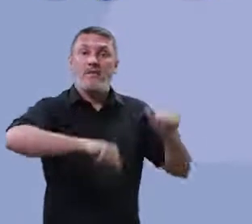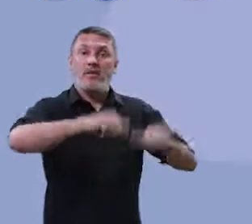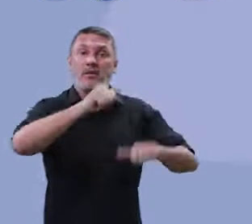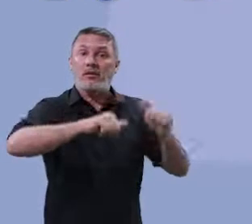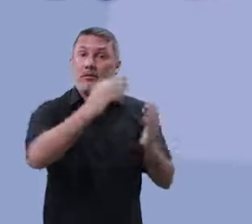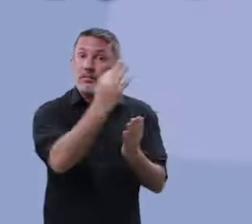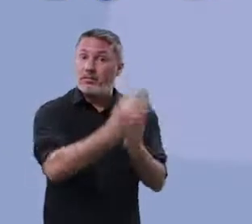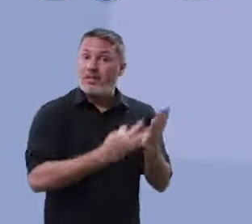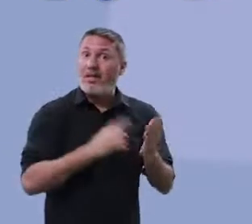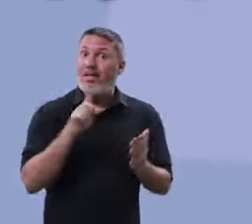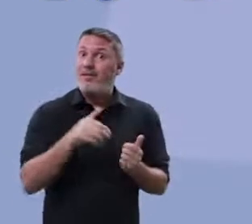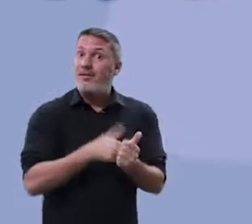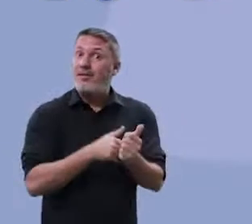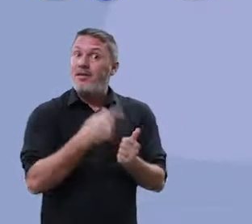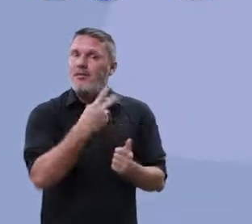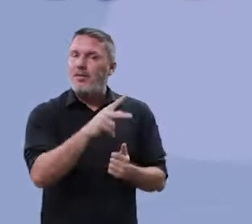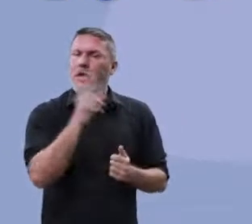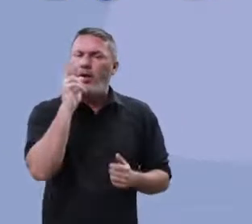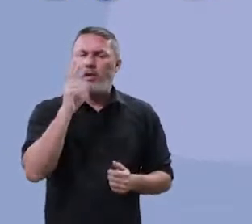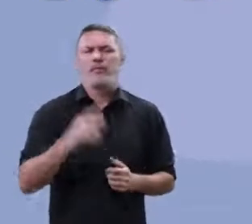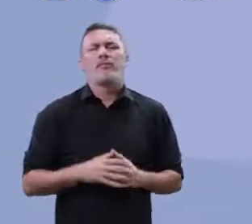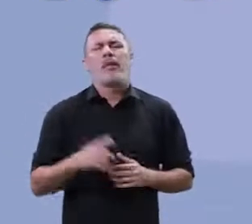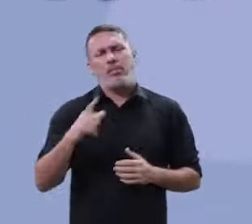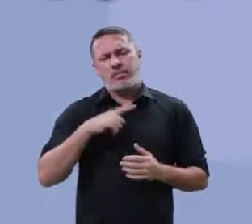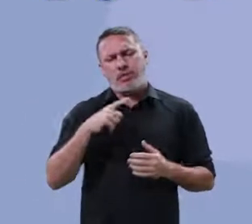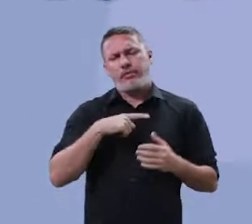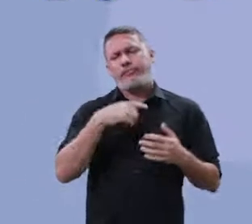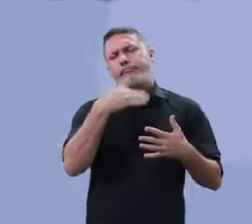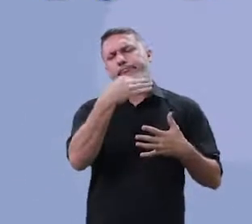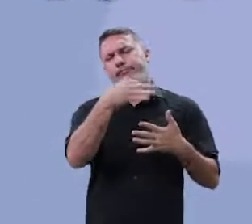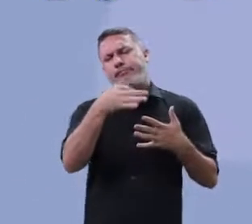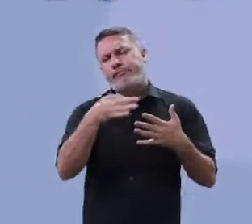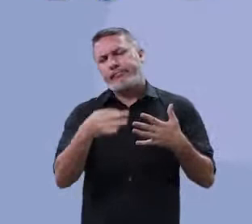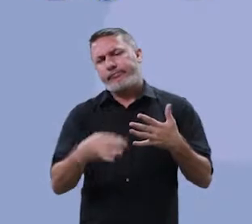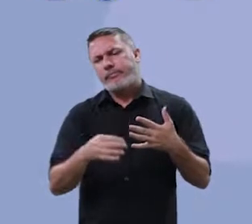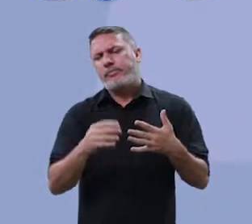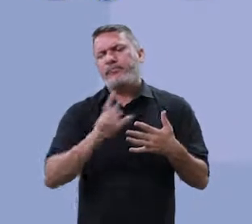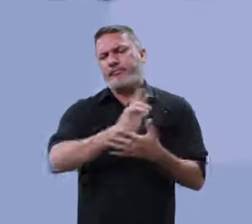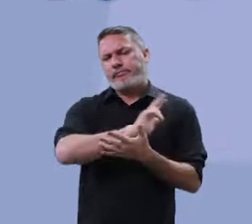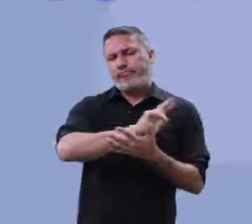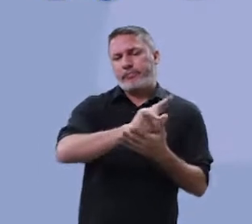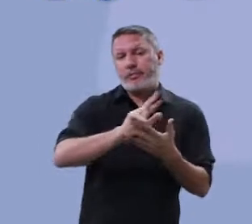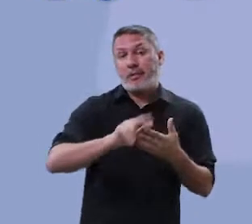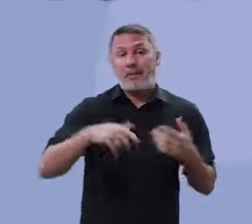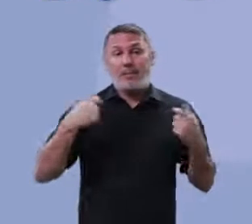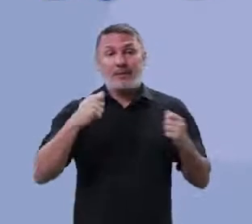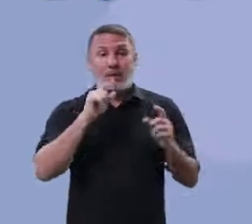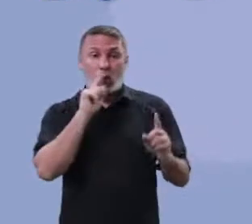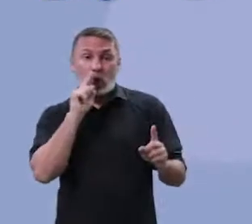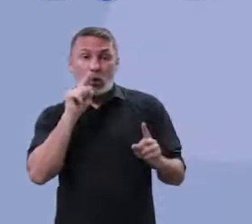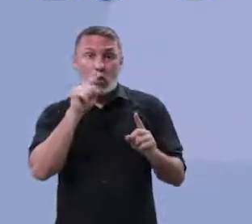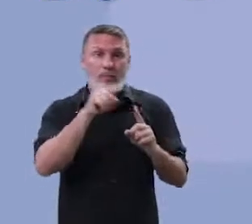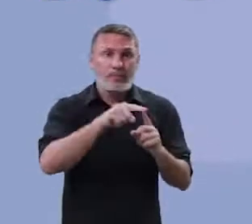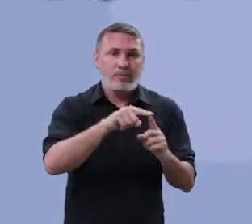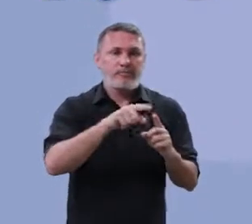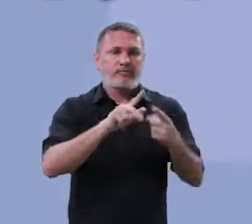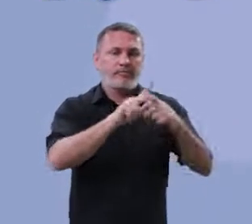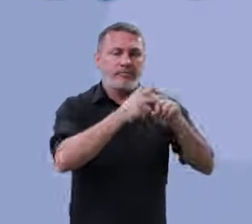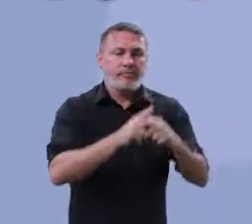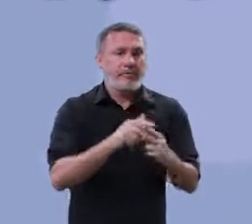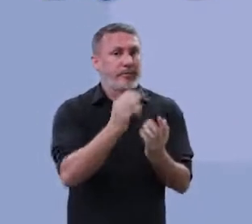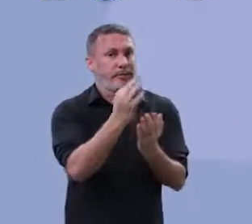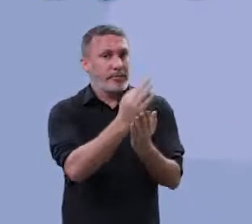dos corretores. Diante de tantas possibilidades, faz-se necessário que objetivemos a correção desses